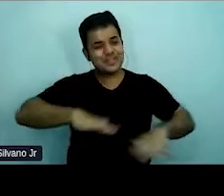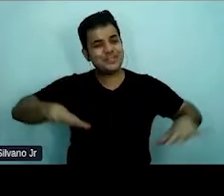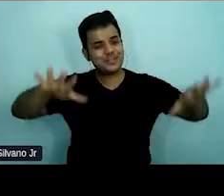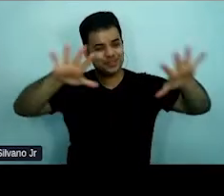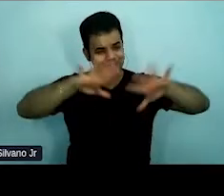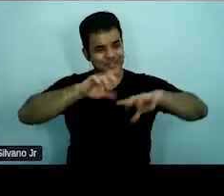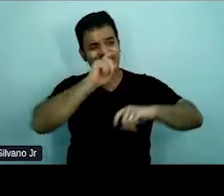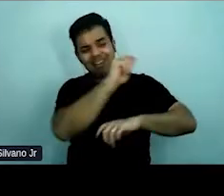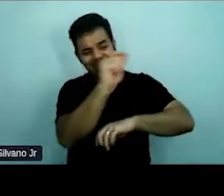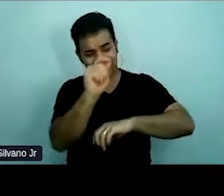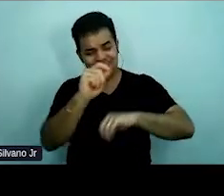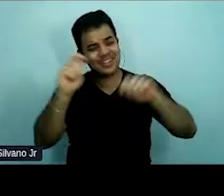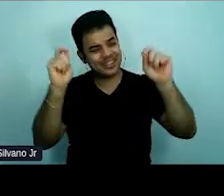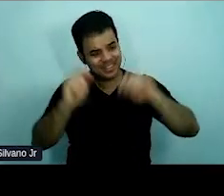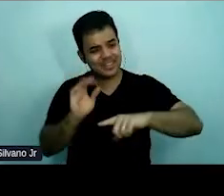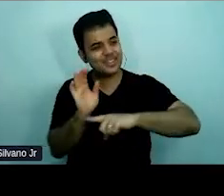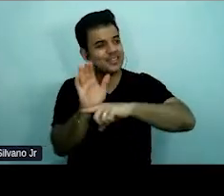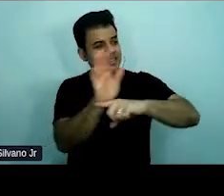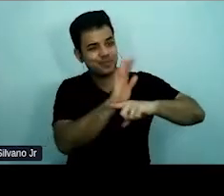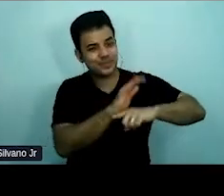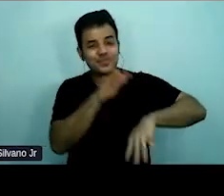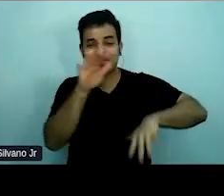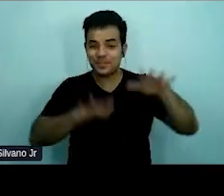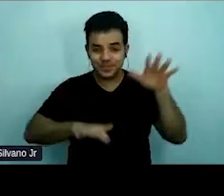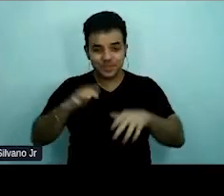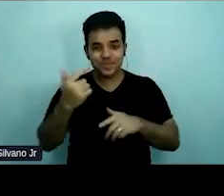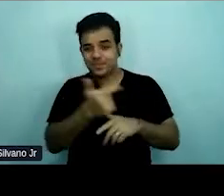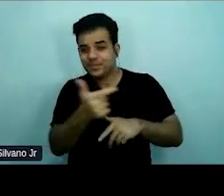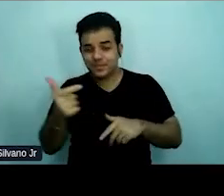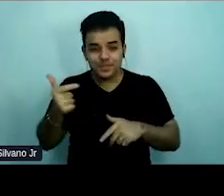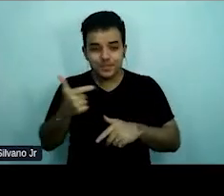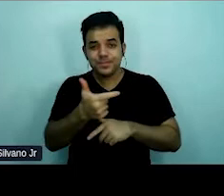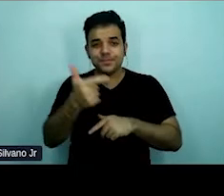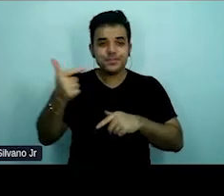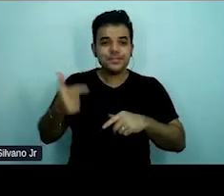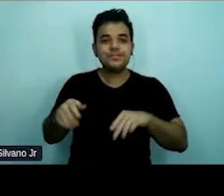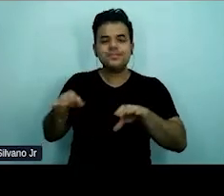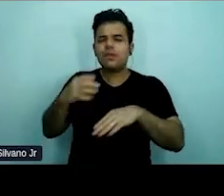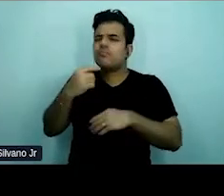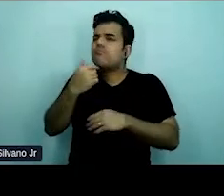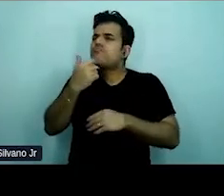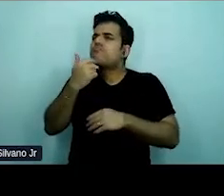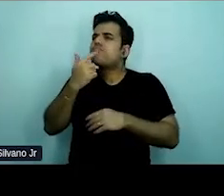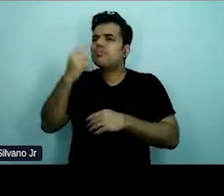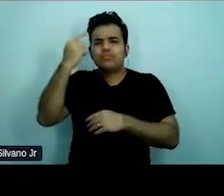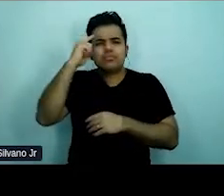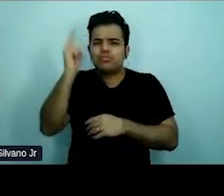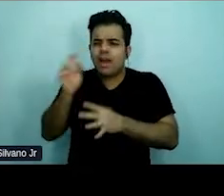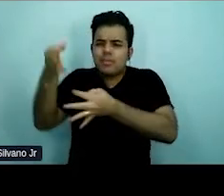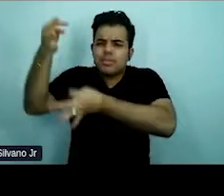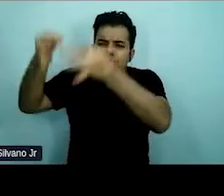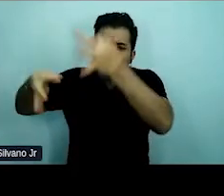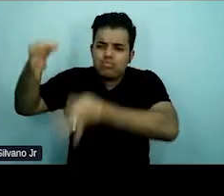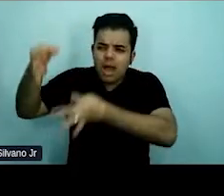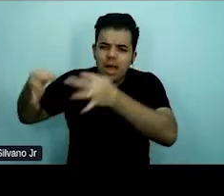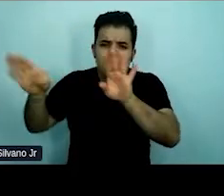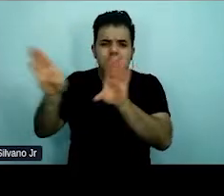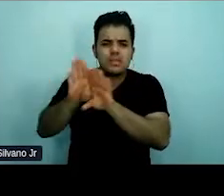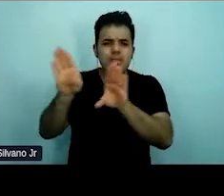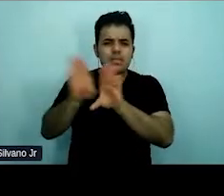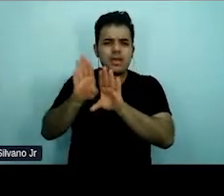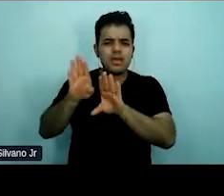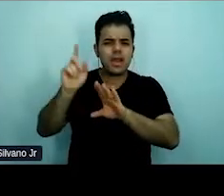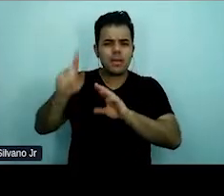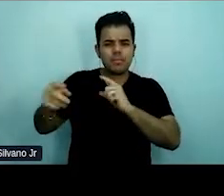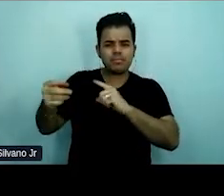pessoas que não têm muita ideia de como é que funcionam os tribunais, de como funciona uma defensoria pública,